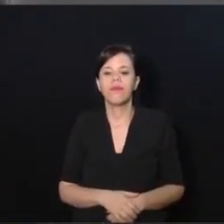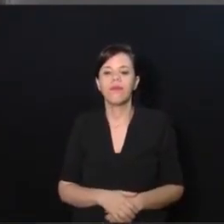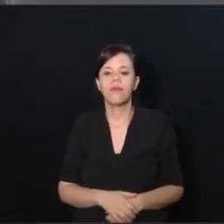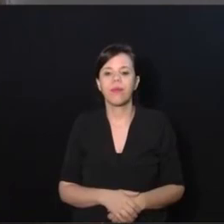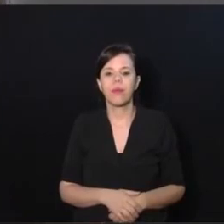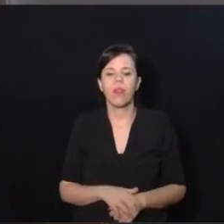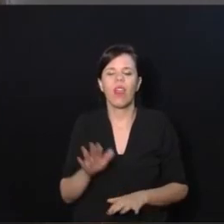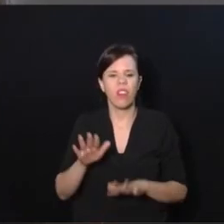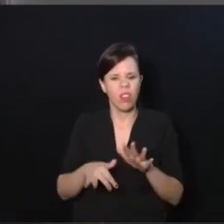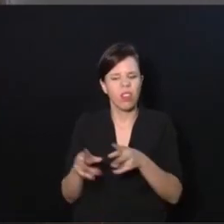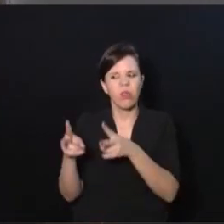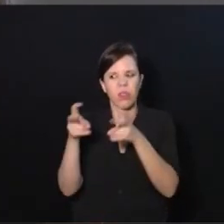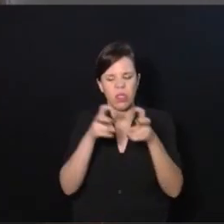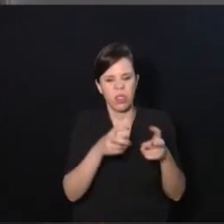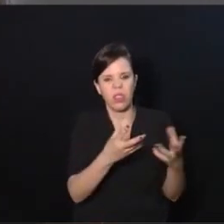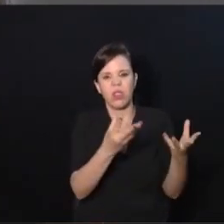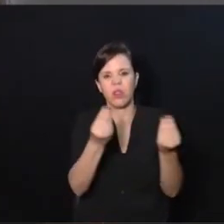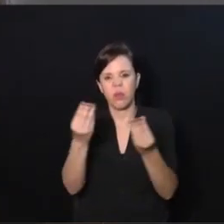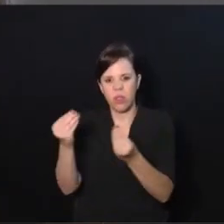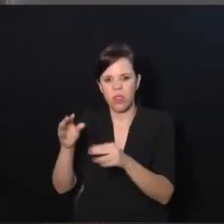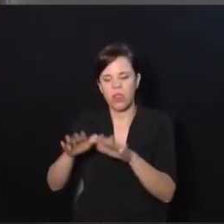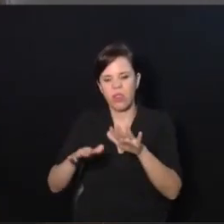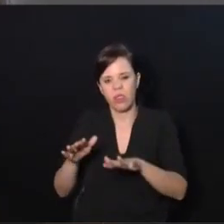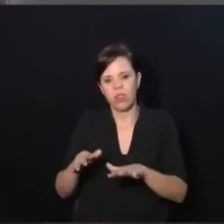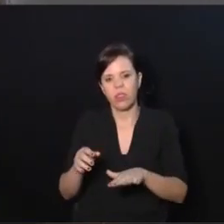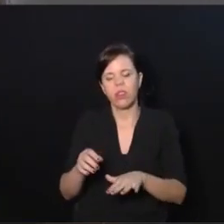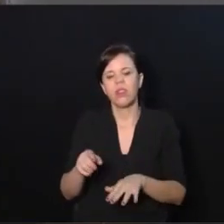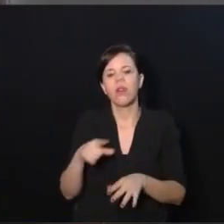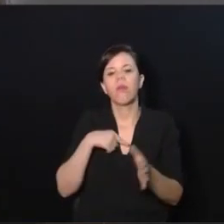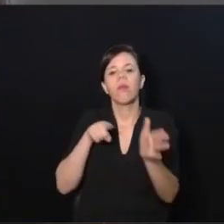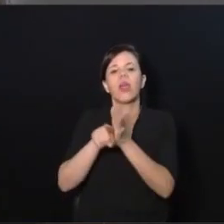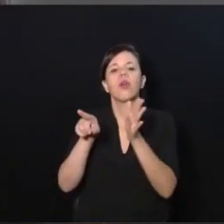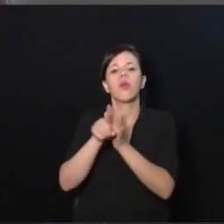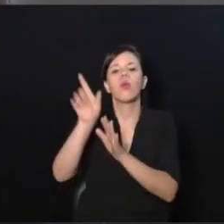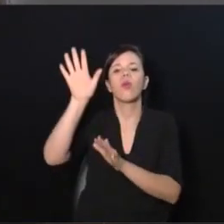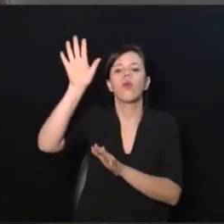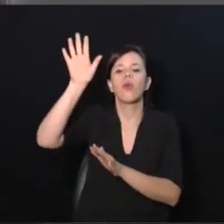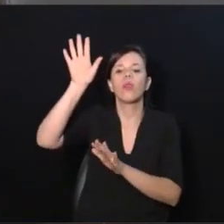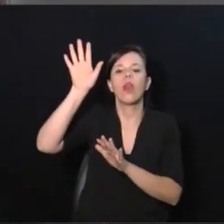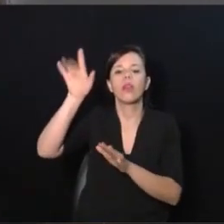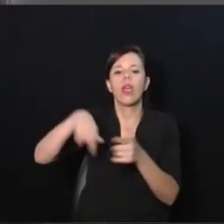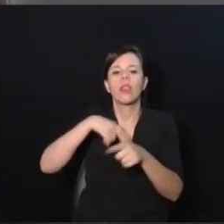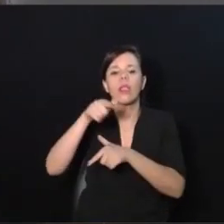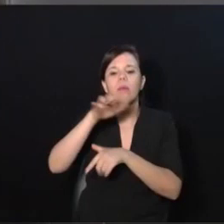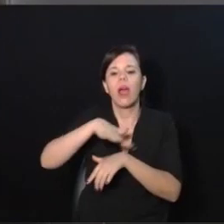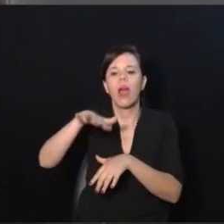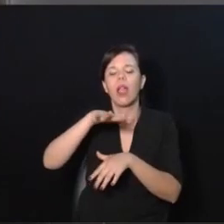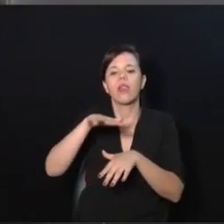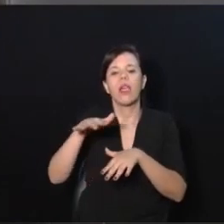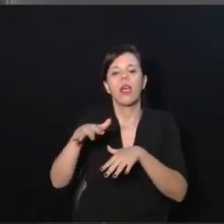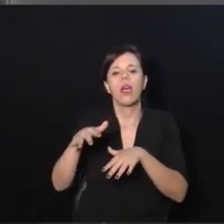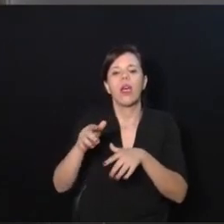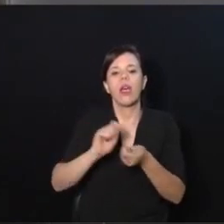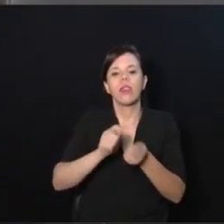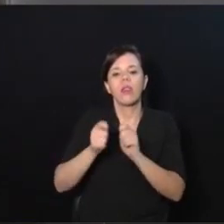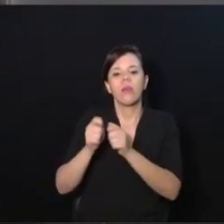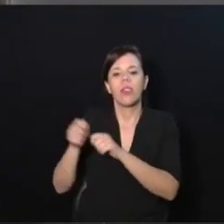acaba vendo muitas e muitas vezes, tem alguém da área de reabilitação aqui? Levanta a mão. Alguém olha para mim para ver se tem?